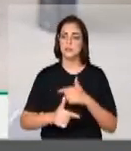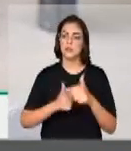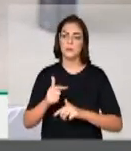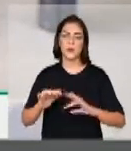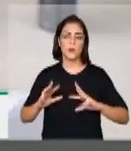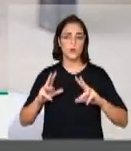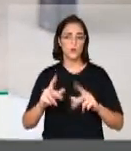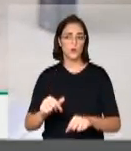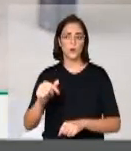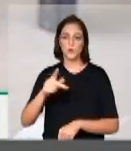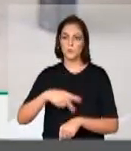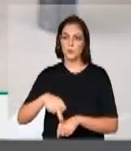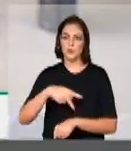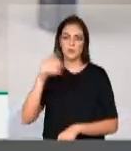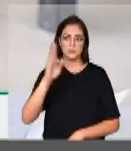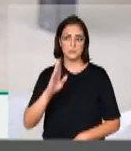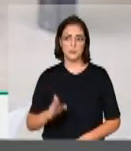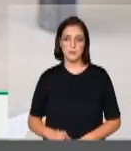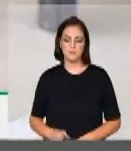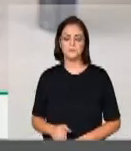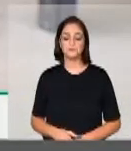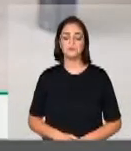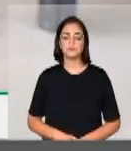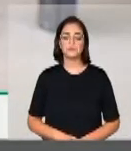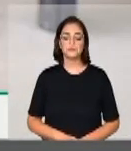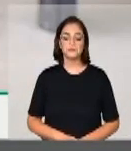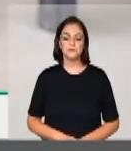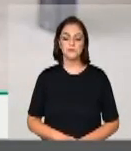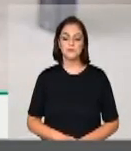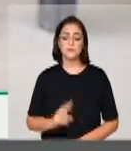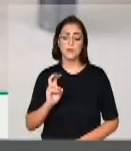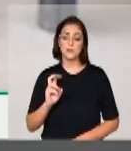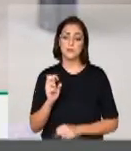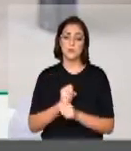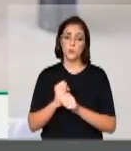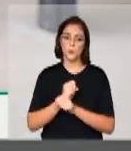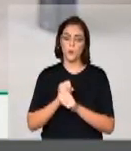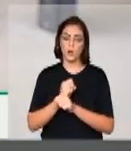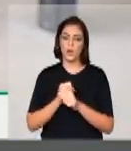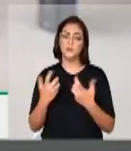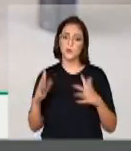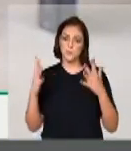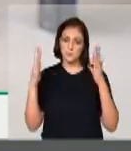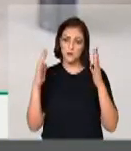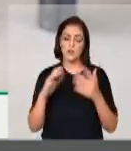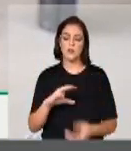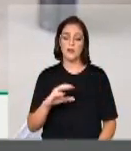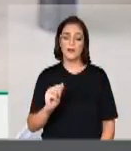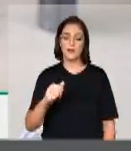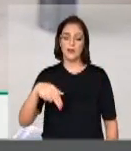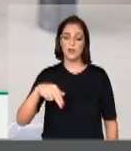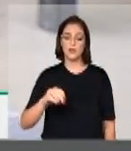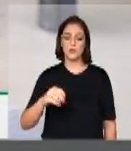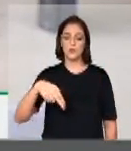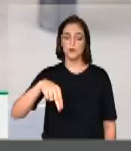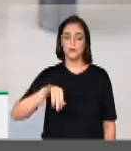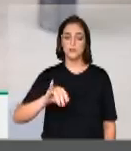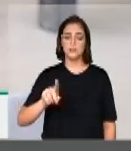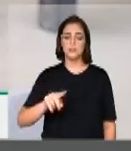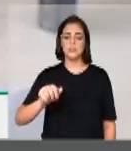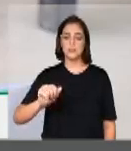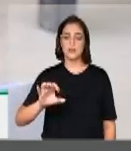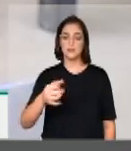território brasileiro. Essa comemoração dos cinco anos da colonização de Anchieta é um marco para a nossa história. E nós estamos trabalhando junto ao IFAM